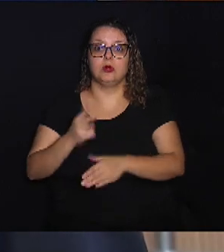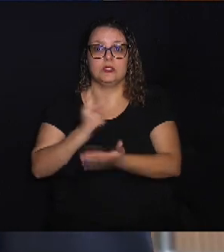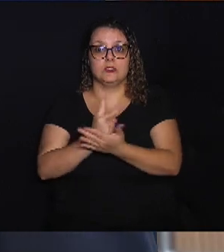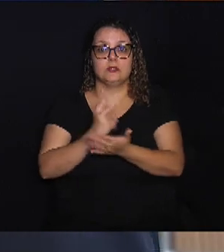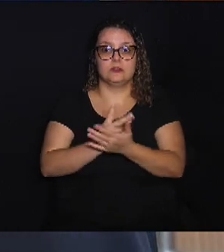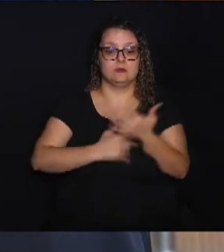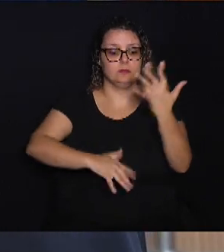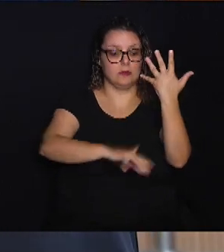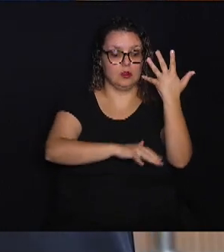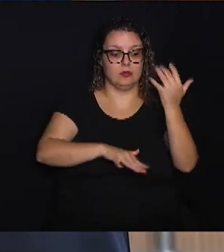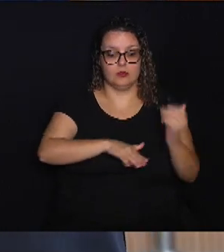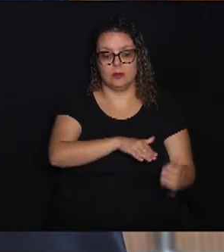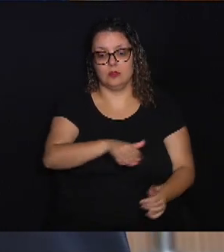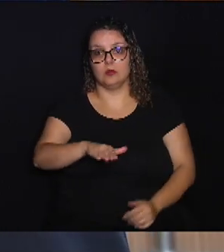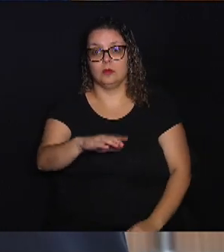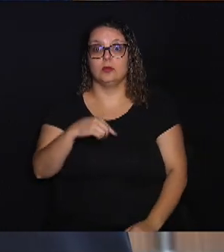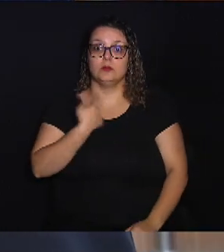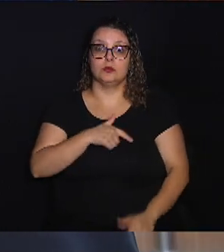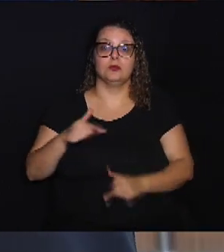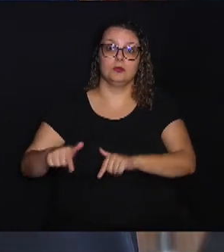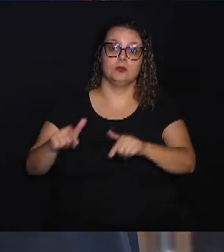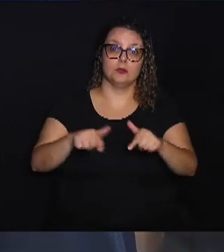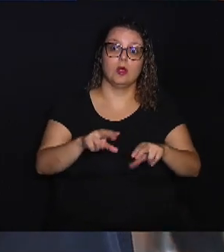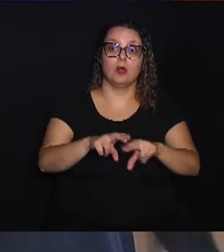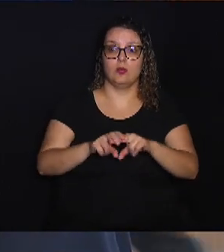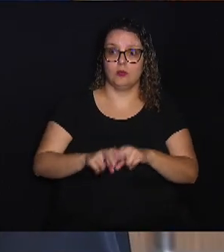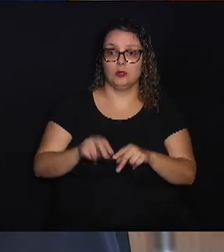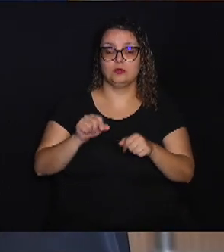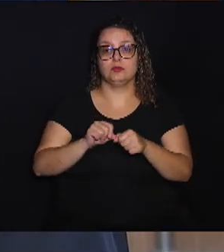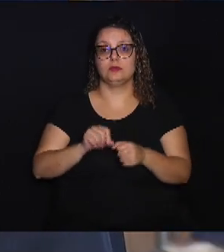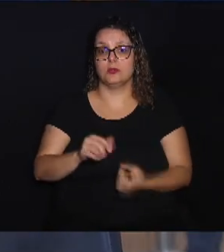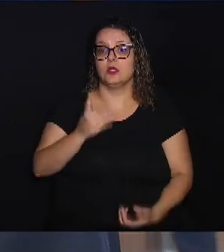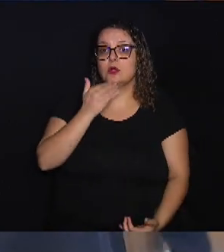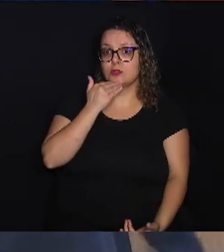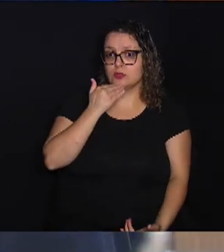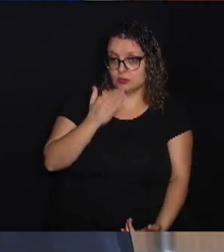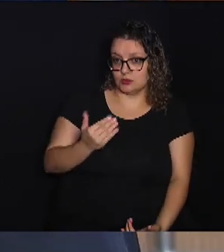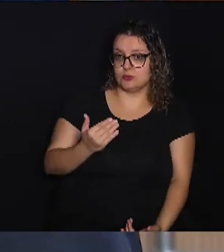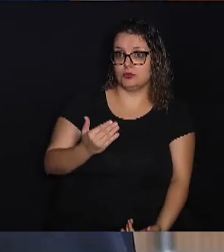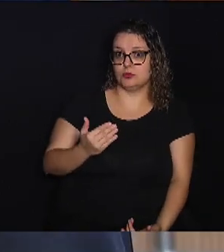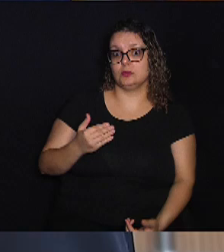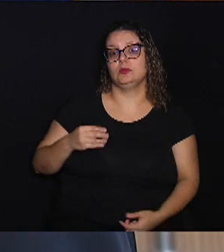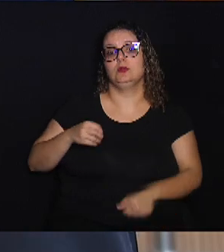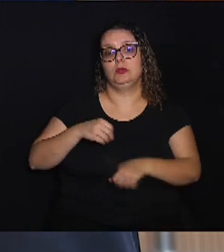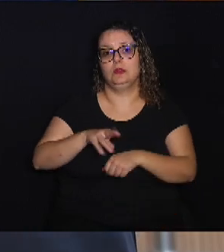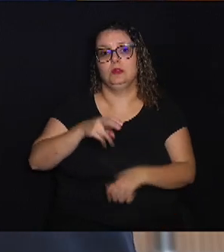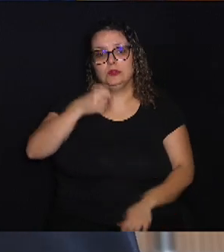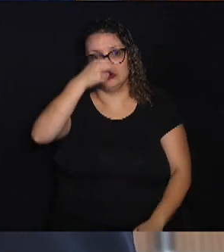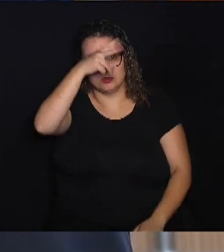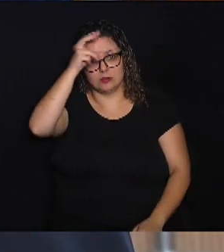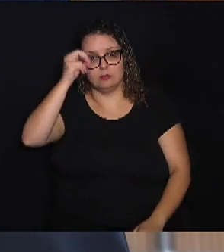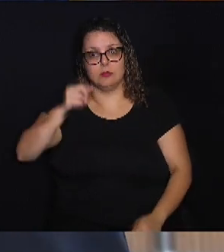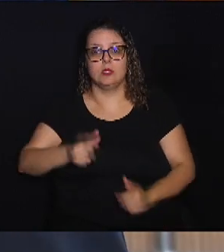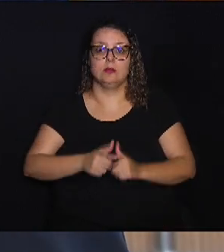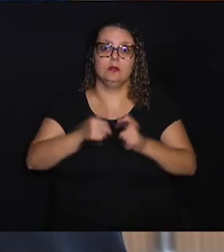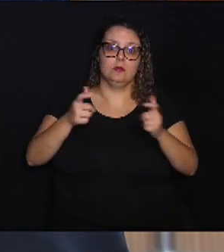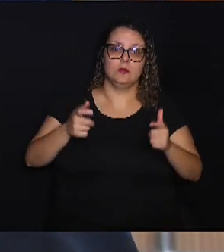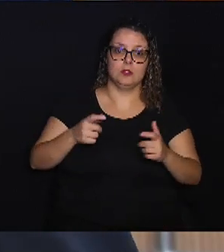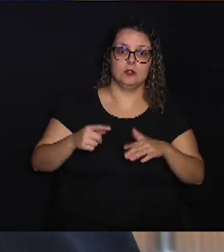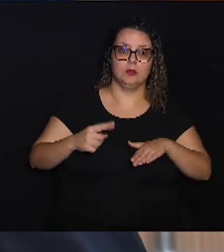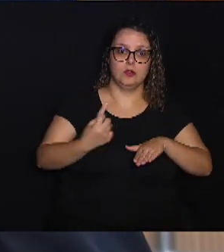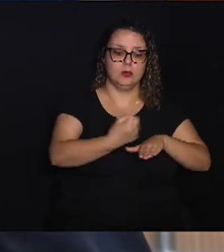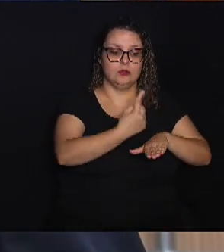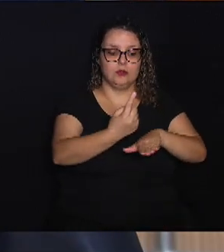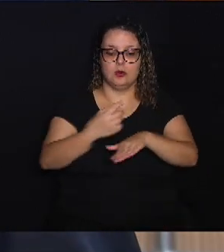nas praças, nos nossos equipamentos. E por isso que eu fiz um pedido, uma indicação ao prefeito, para que aumente esse patrulhamento